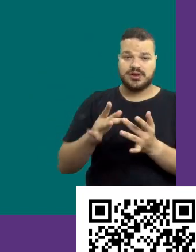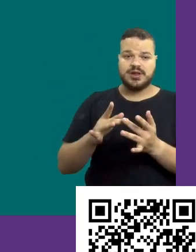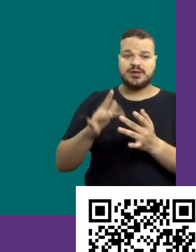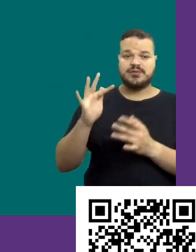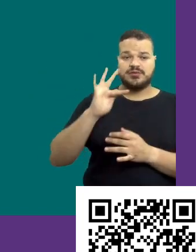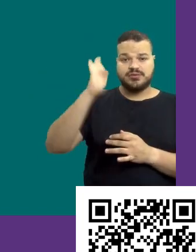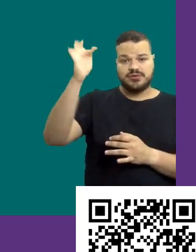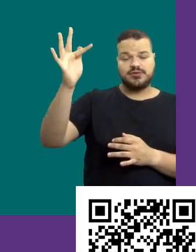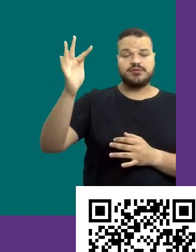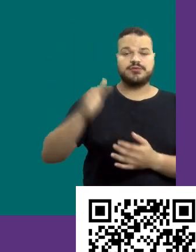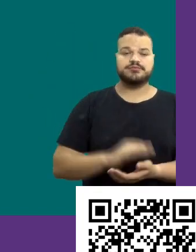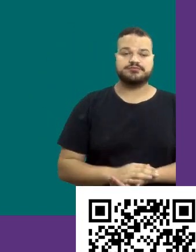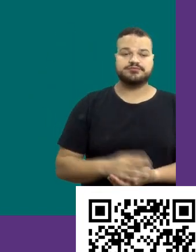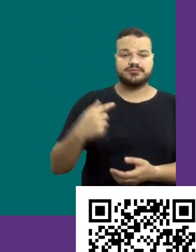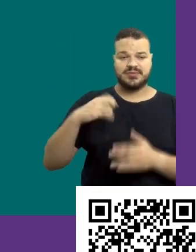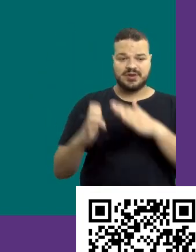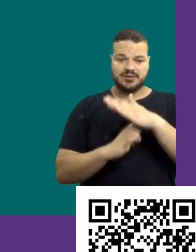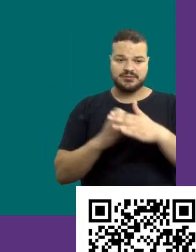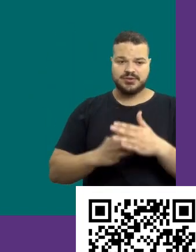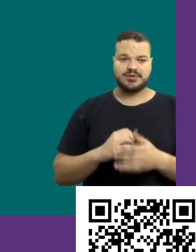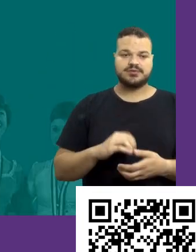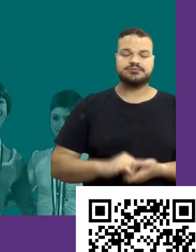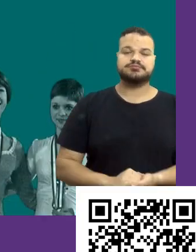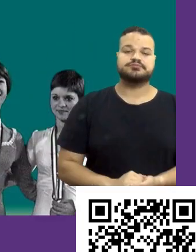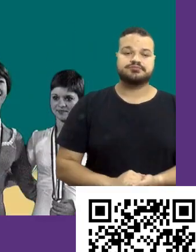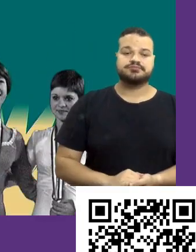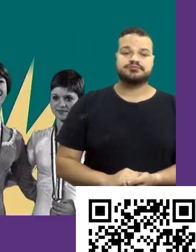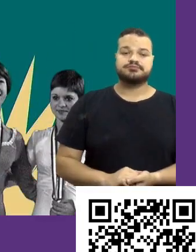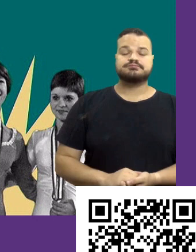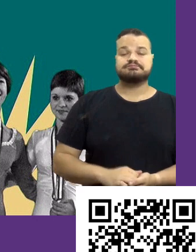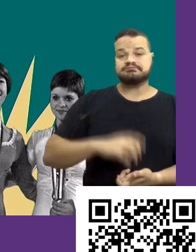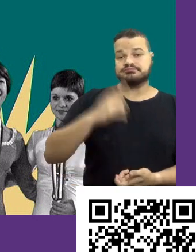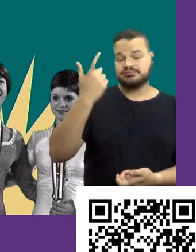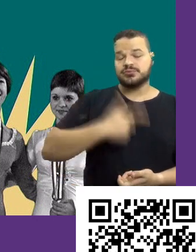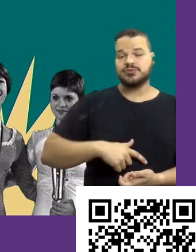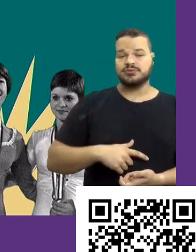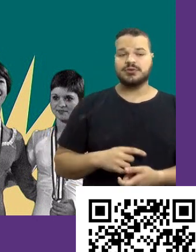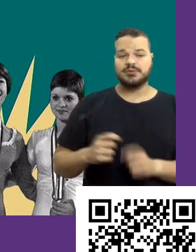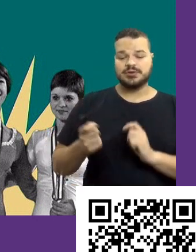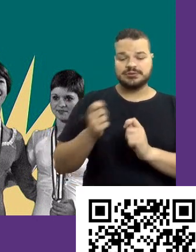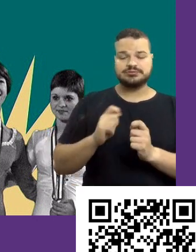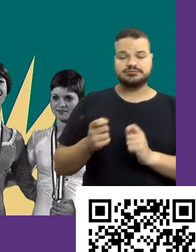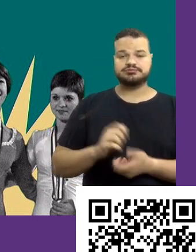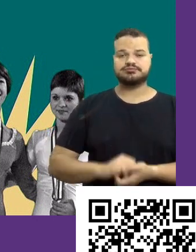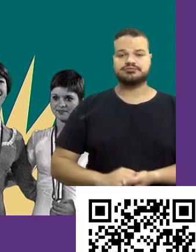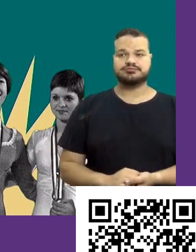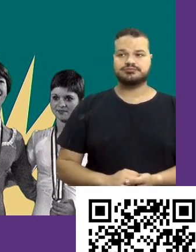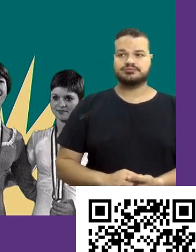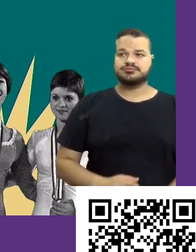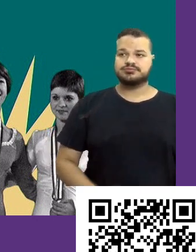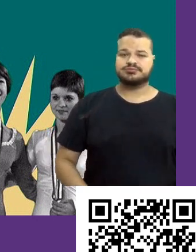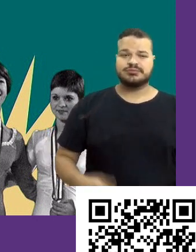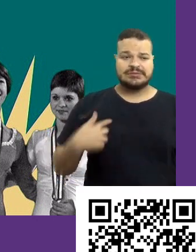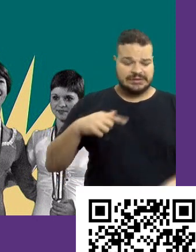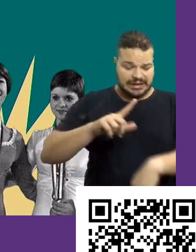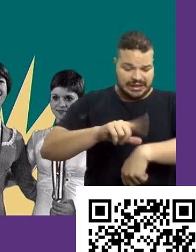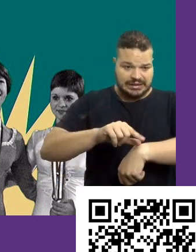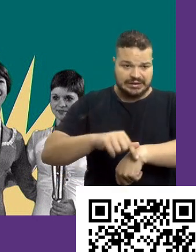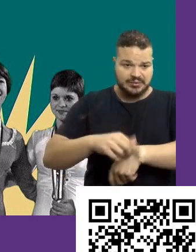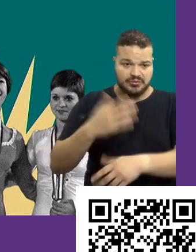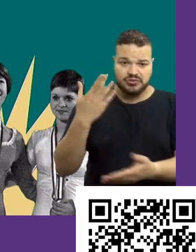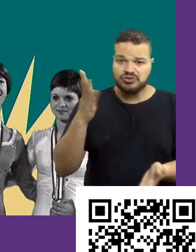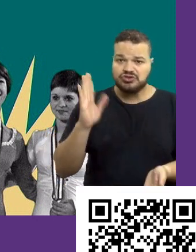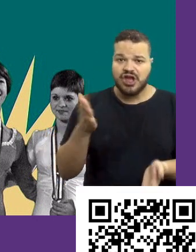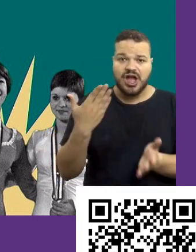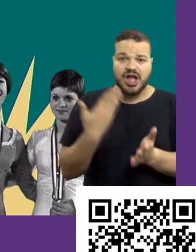princípios e valores daquela empresa. Isso, para mim, é uma narrativa de sucesso. Gente, eu estou chocada que o tempo já acabou. Eu tinha